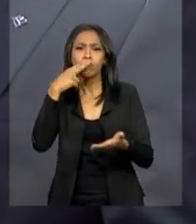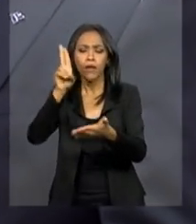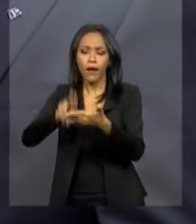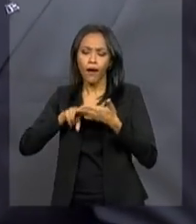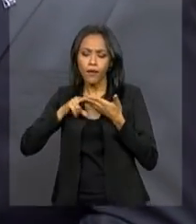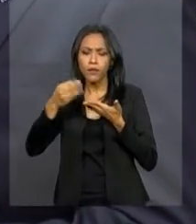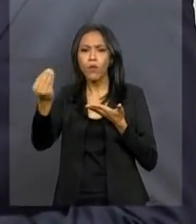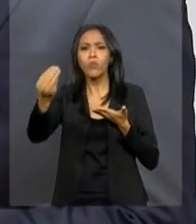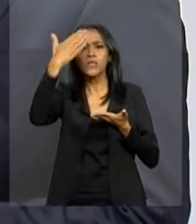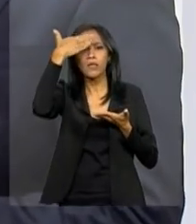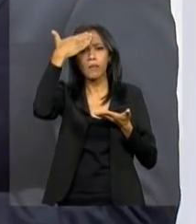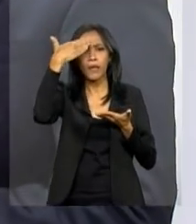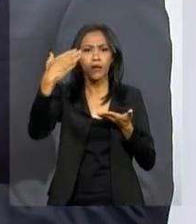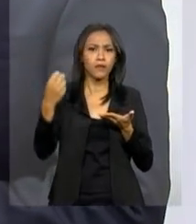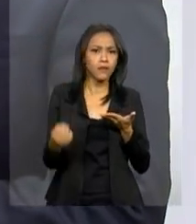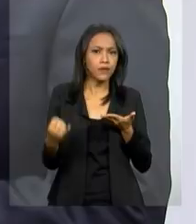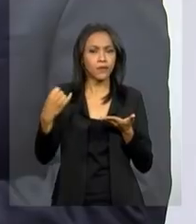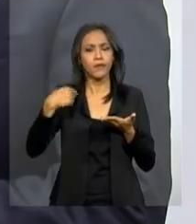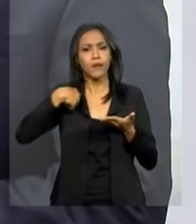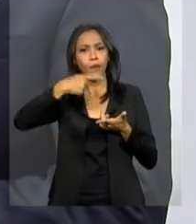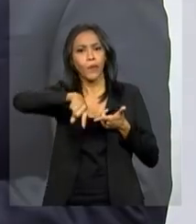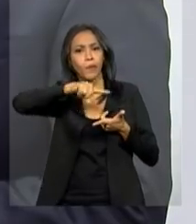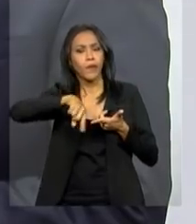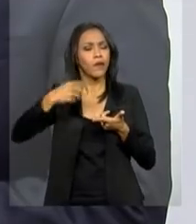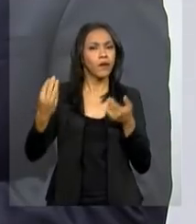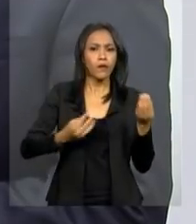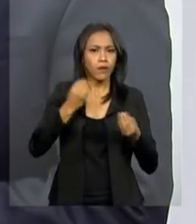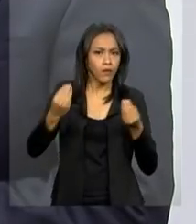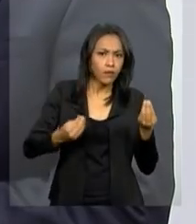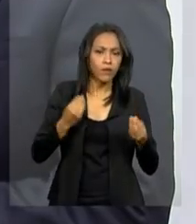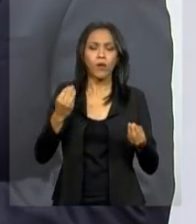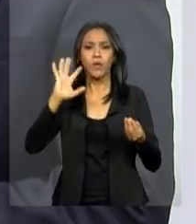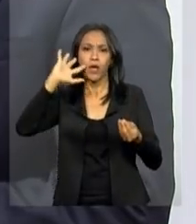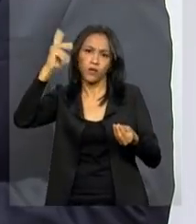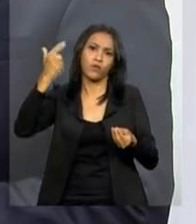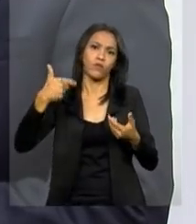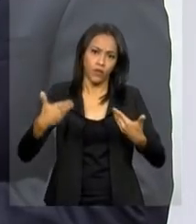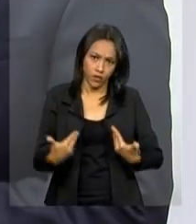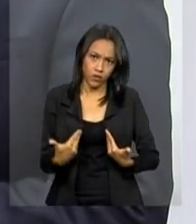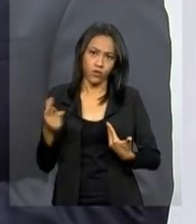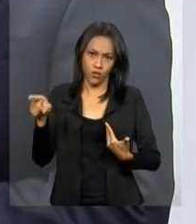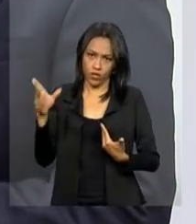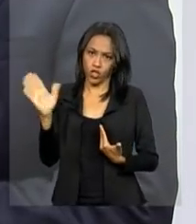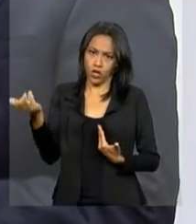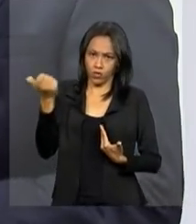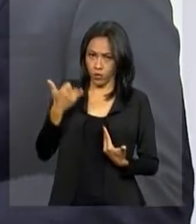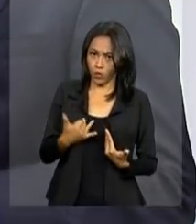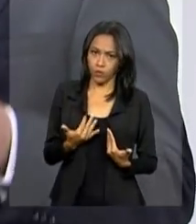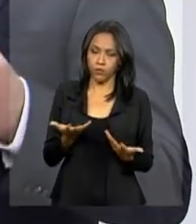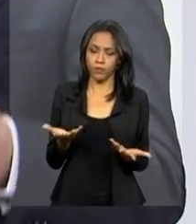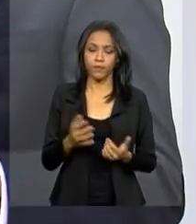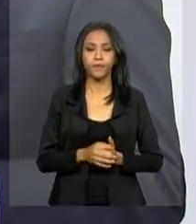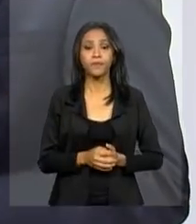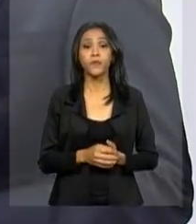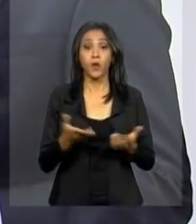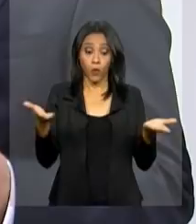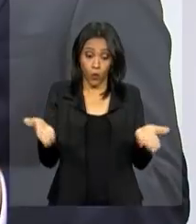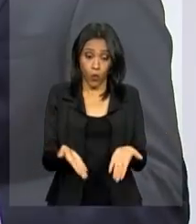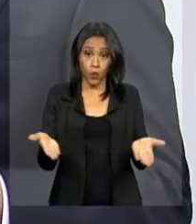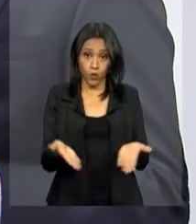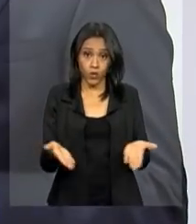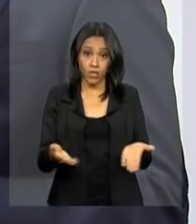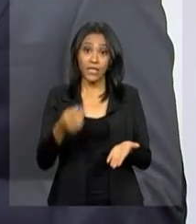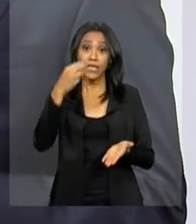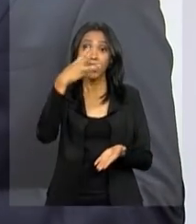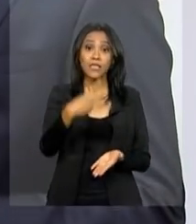ela pode saber a situação da declaração dela e aí fazer essa autorregularização que o senhor se referiu? A partir de hoje, essas